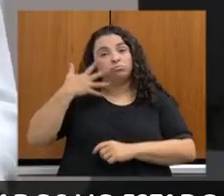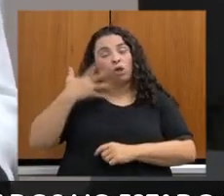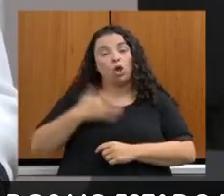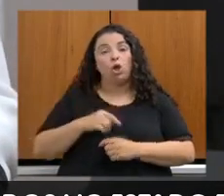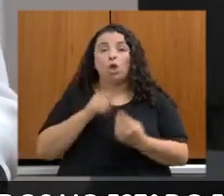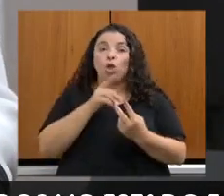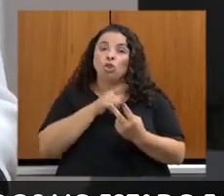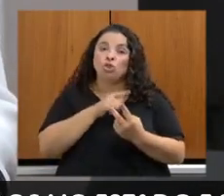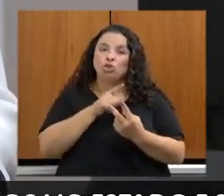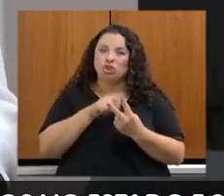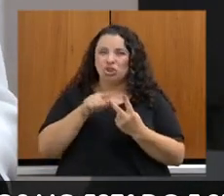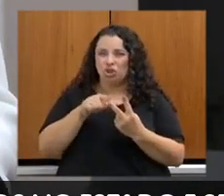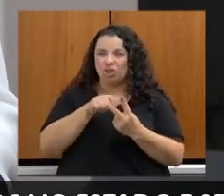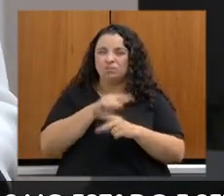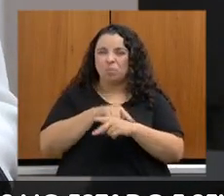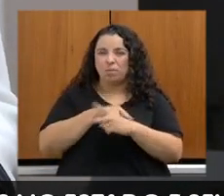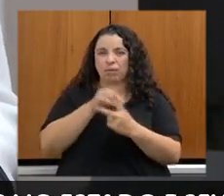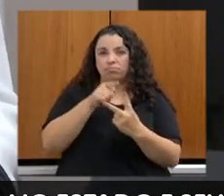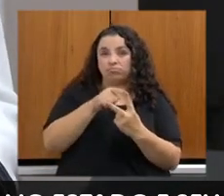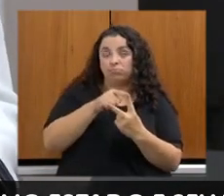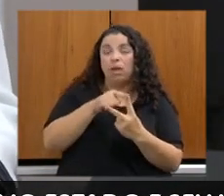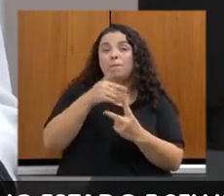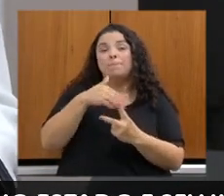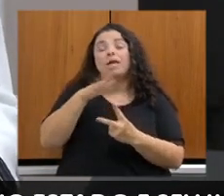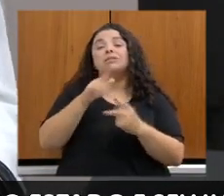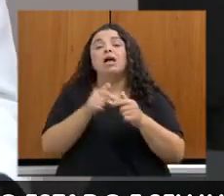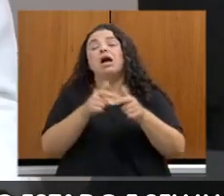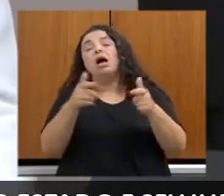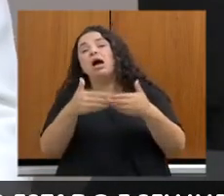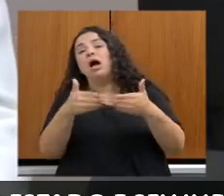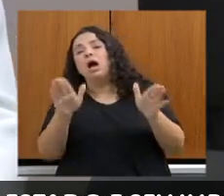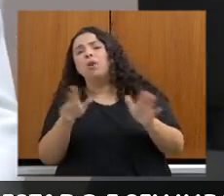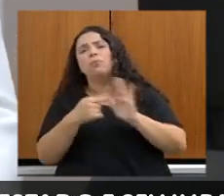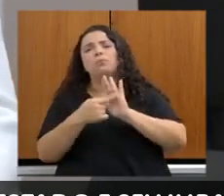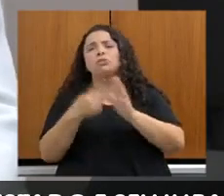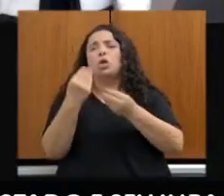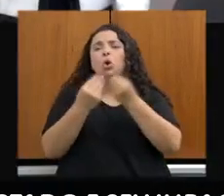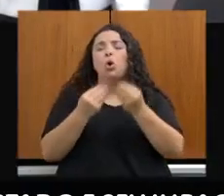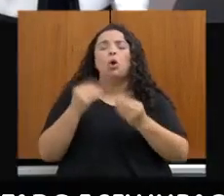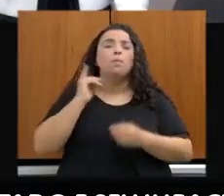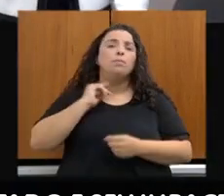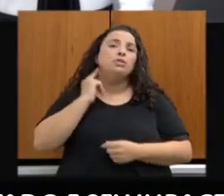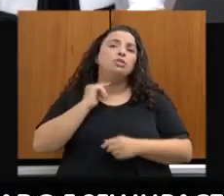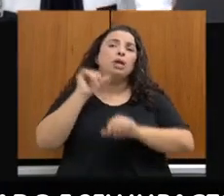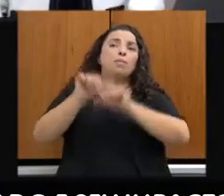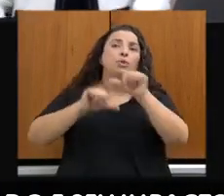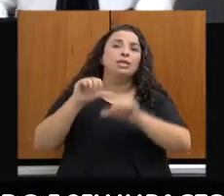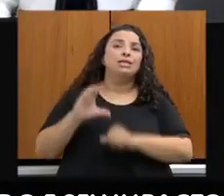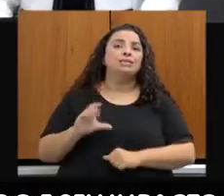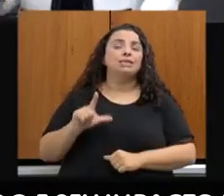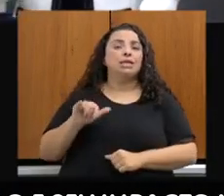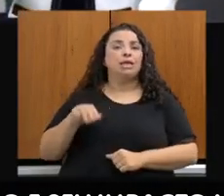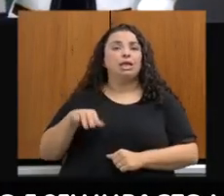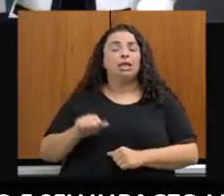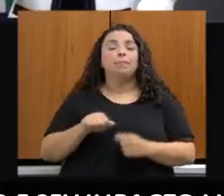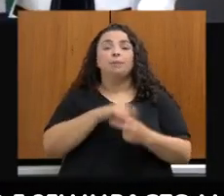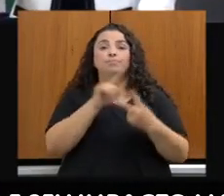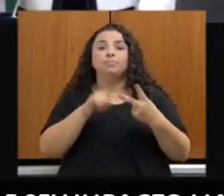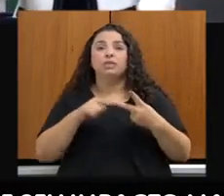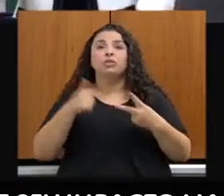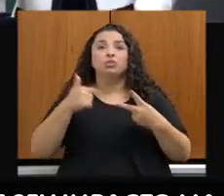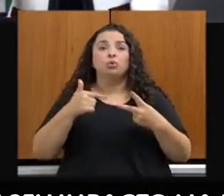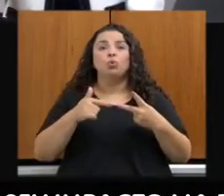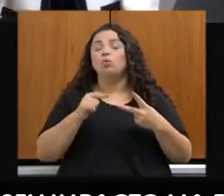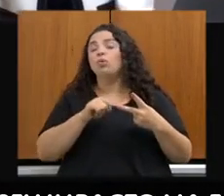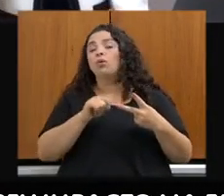onde eu vou explanar sobre a política de mudanças climáticas do Estado de Minas Gerais. E, segundo, o desafio do